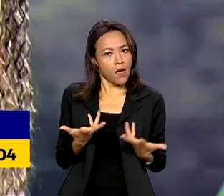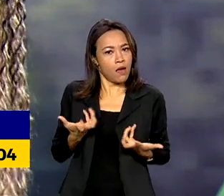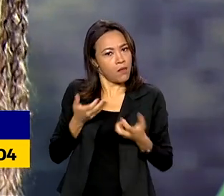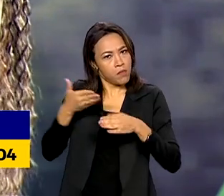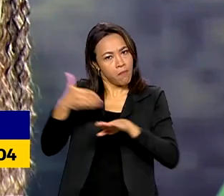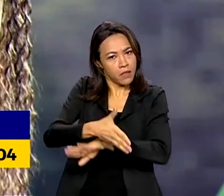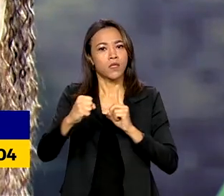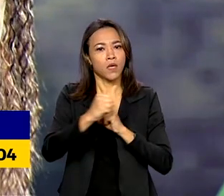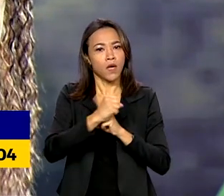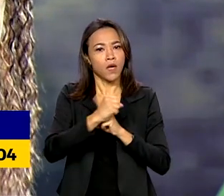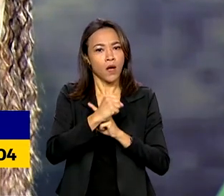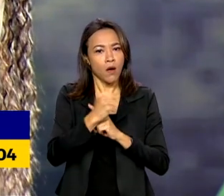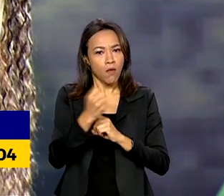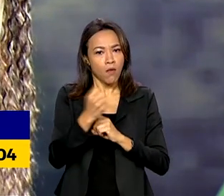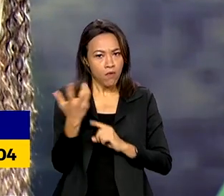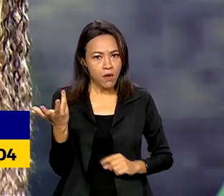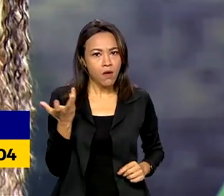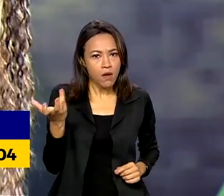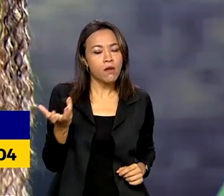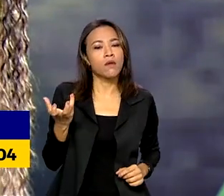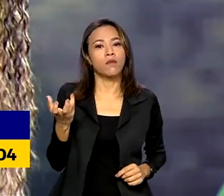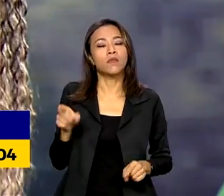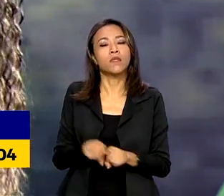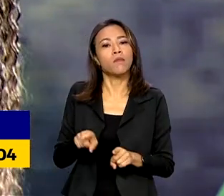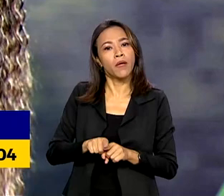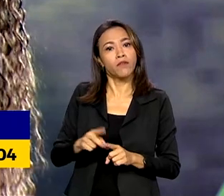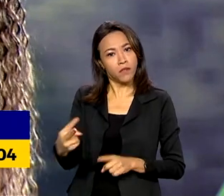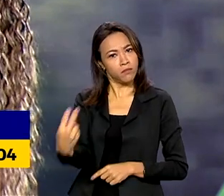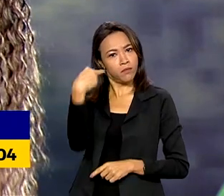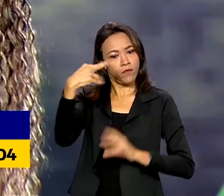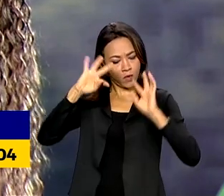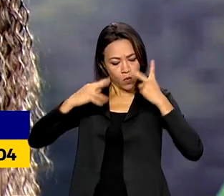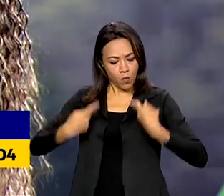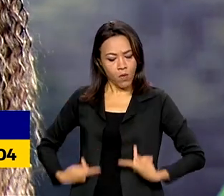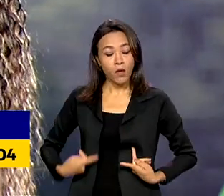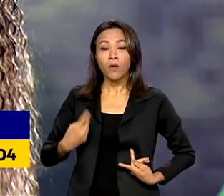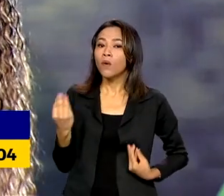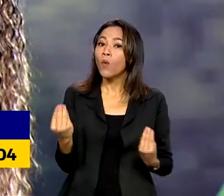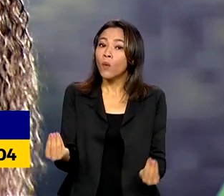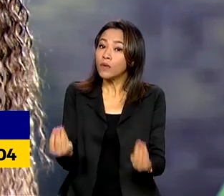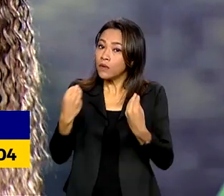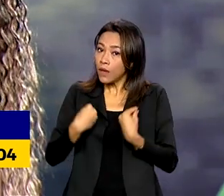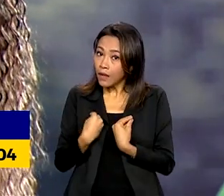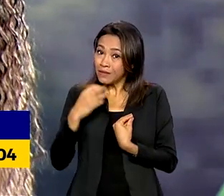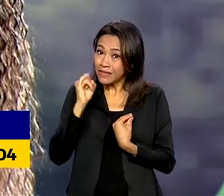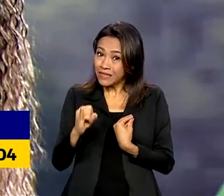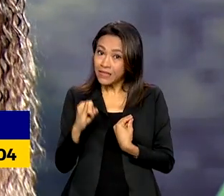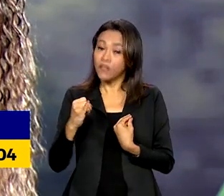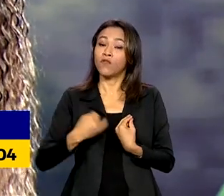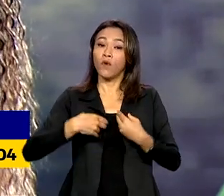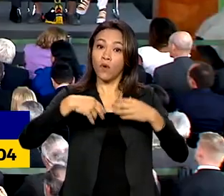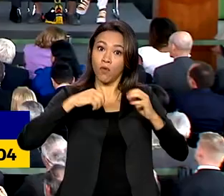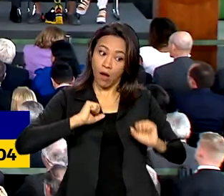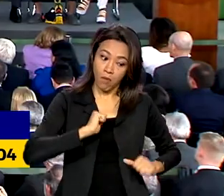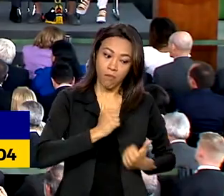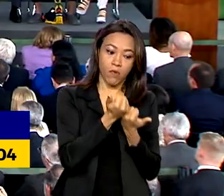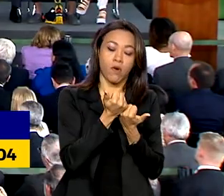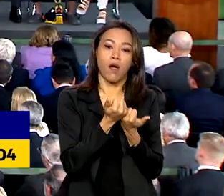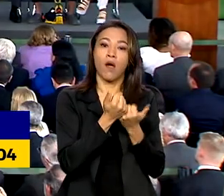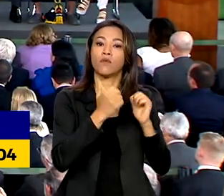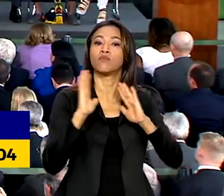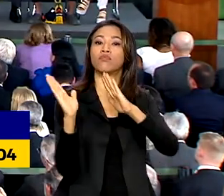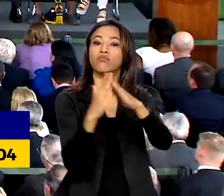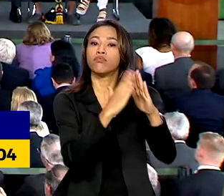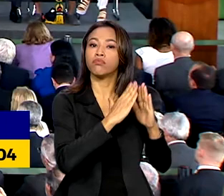social e nós também ser considerados humanos. Isso só vai ser dado se os nossos territórios forem fortalecidos. No dia